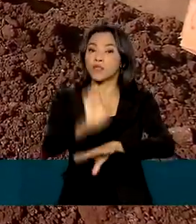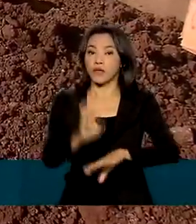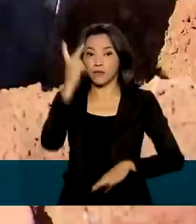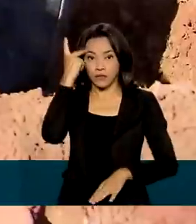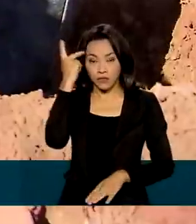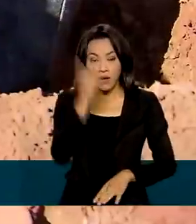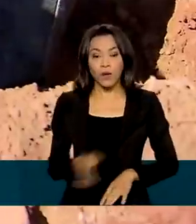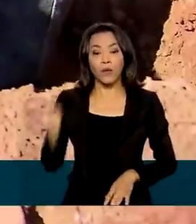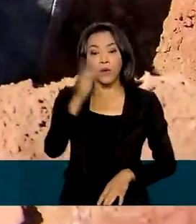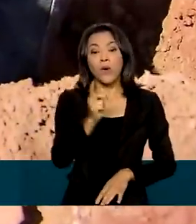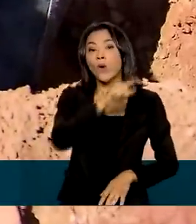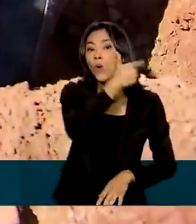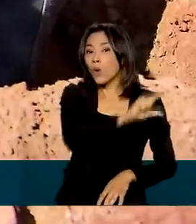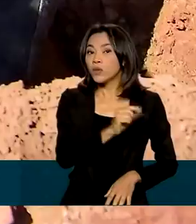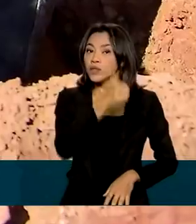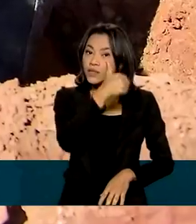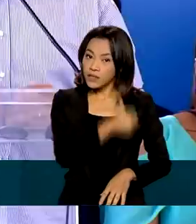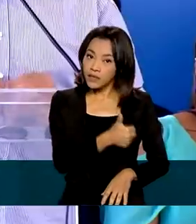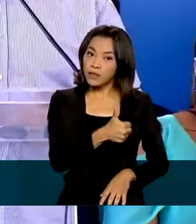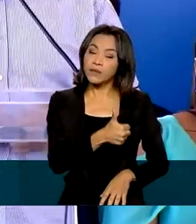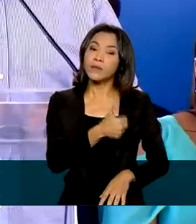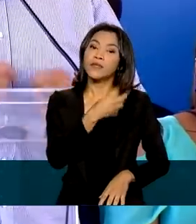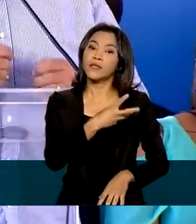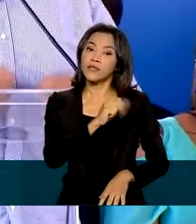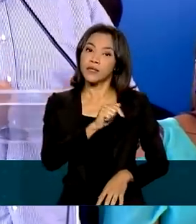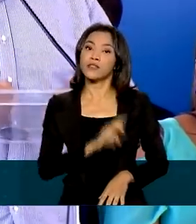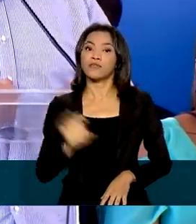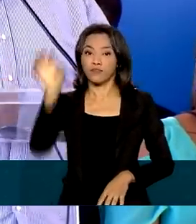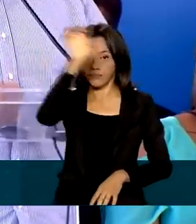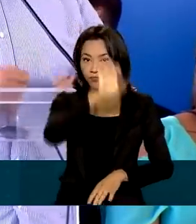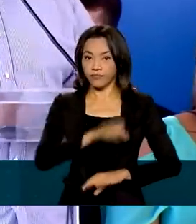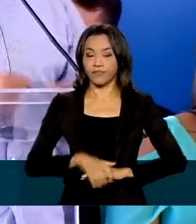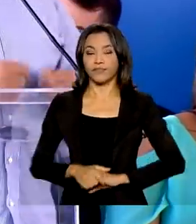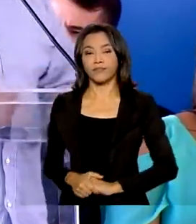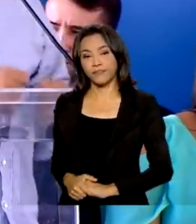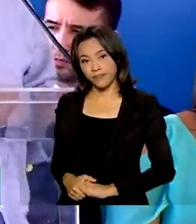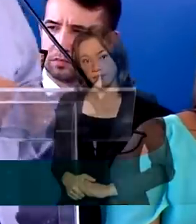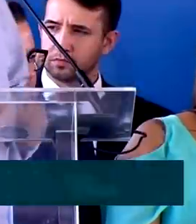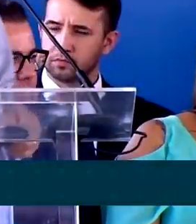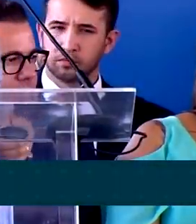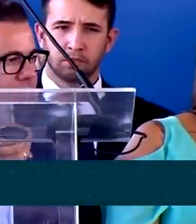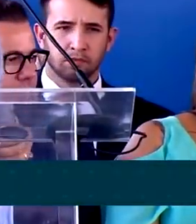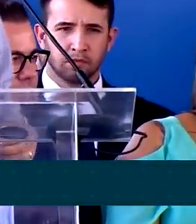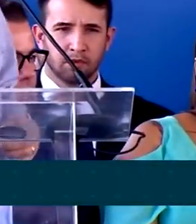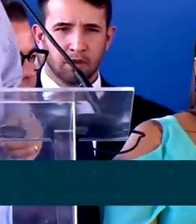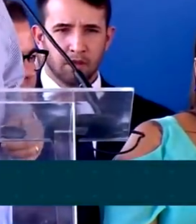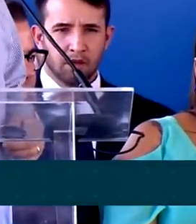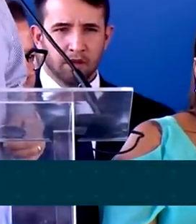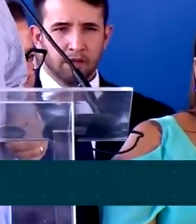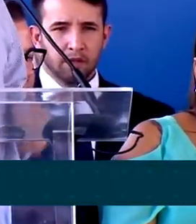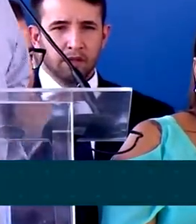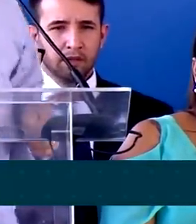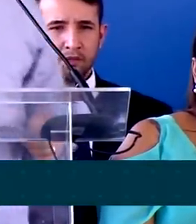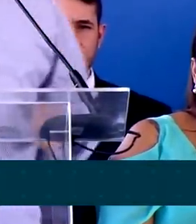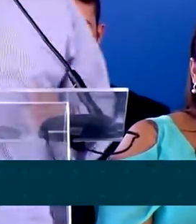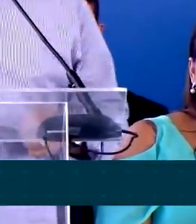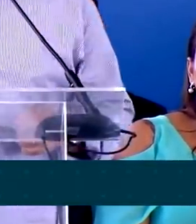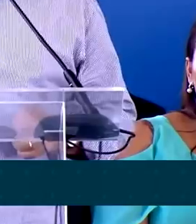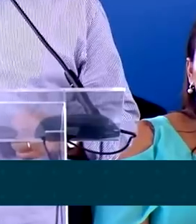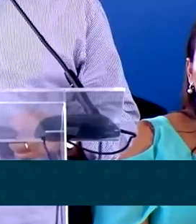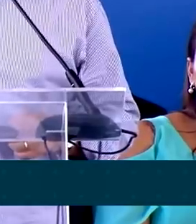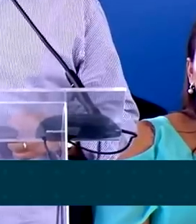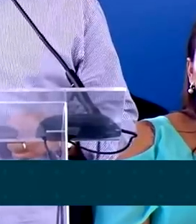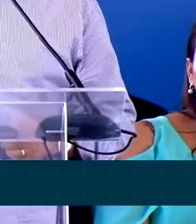137 em todo o país. Um governo que respeita quem paga imposto nesse país. Um governo que